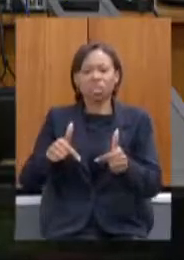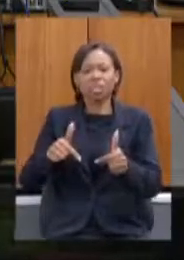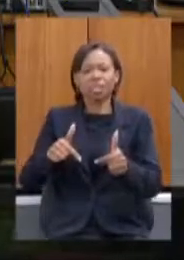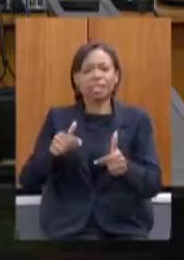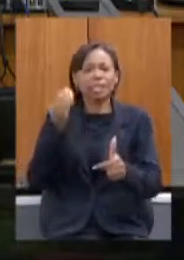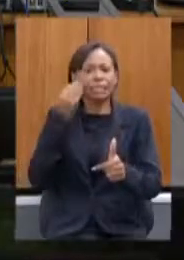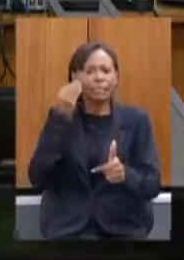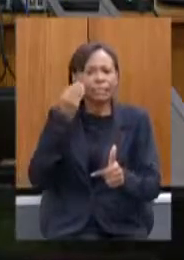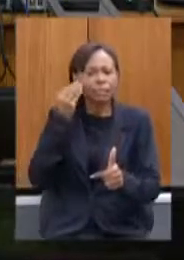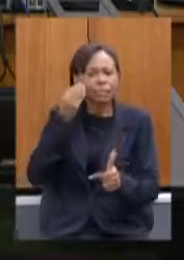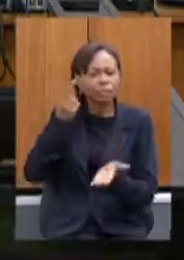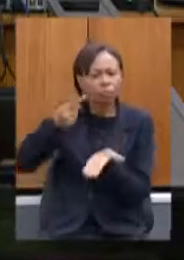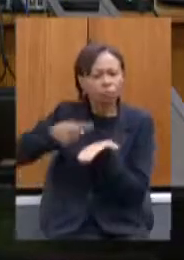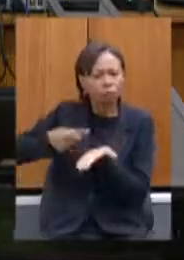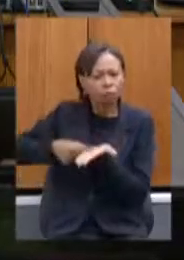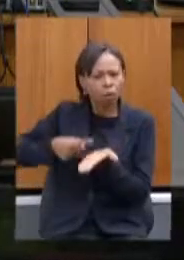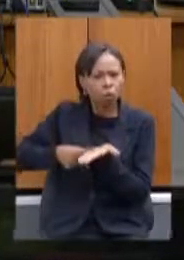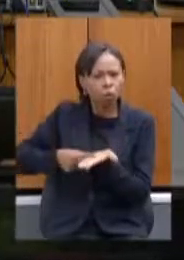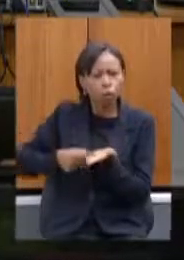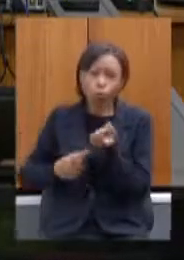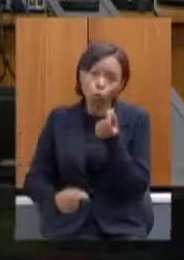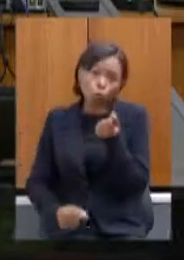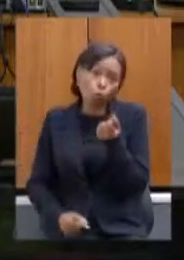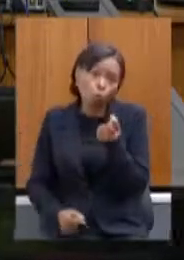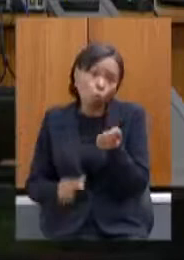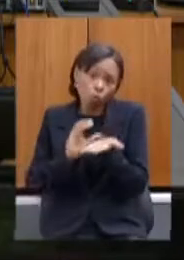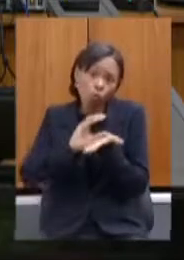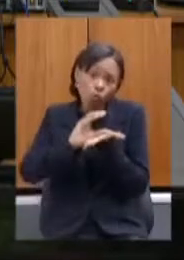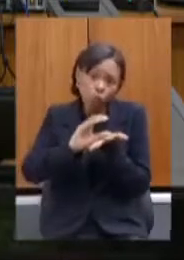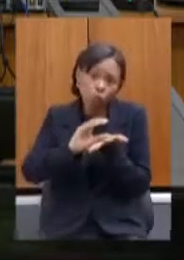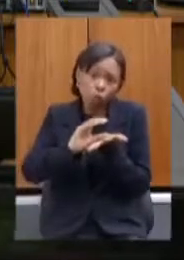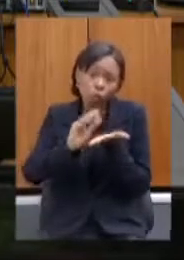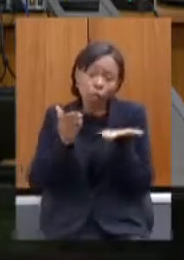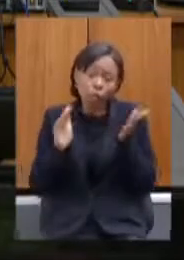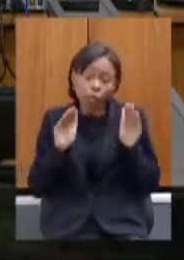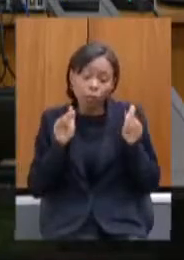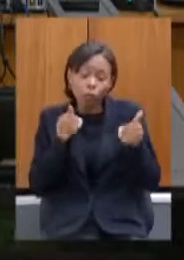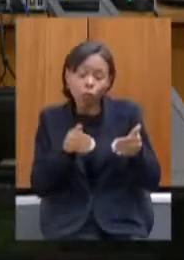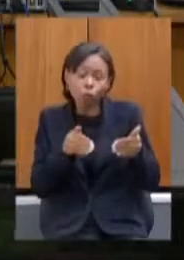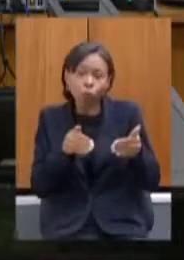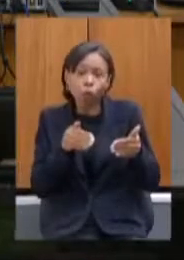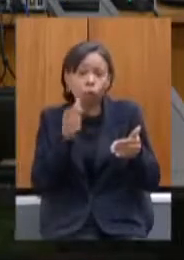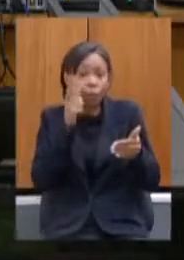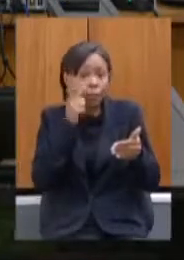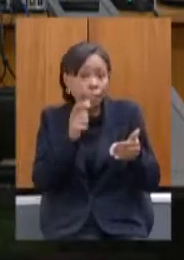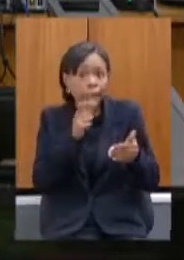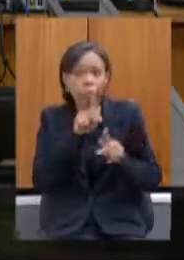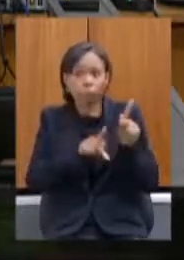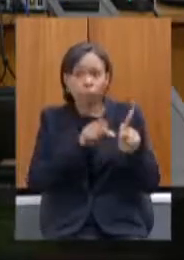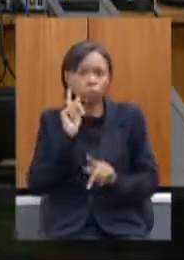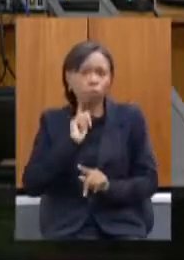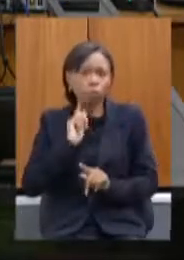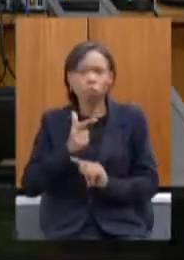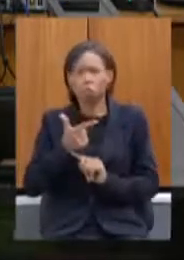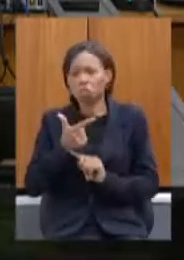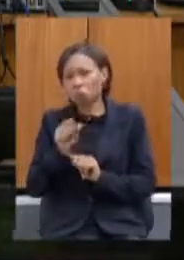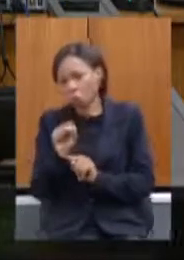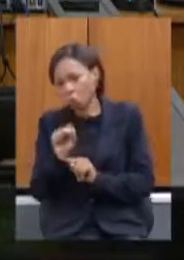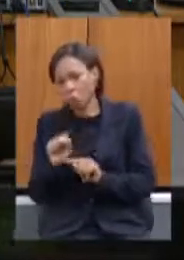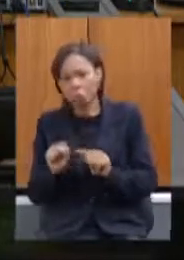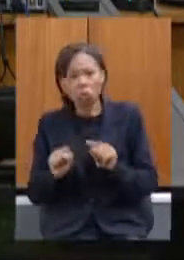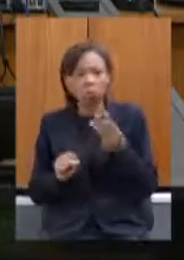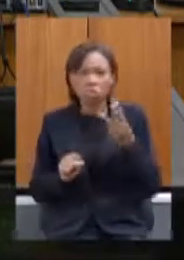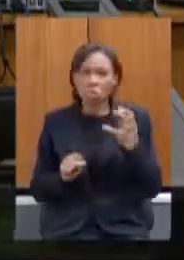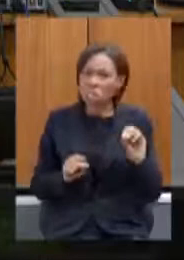este acordo num valor que atenda aos interesses dos mineiros 28 bi 25 bi 30 bi